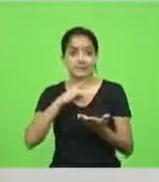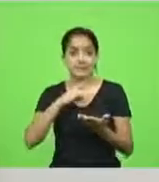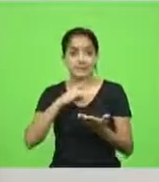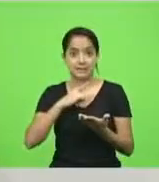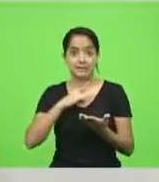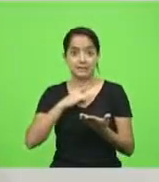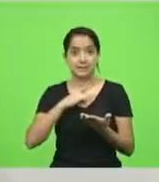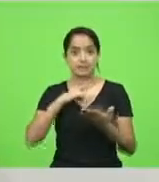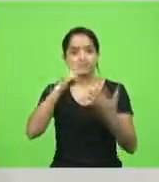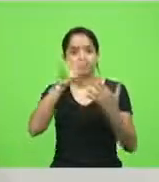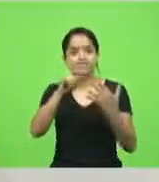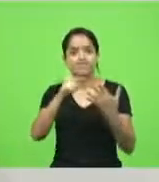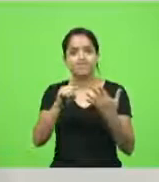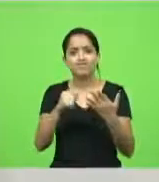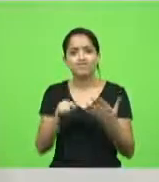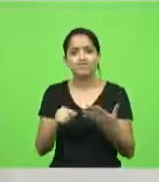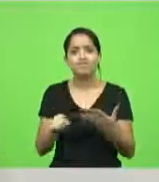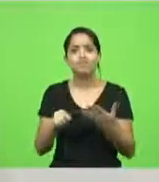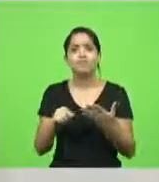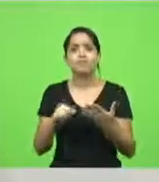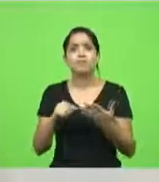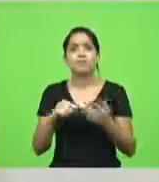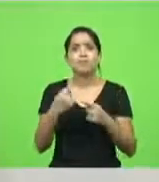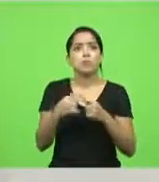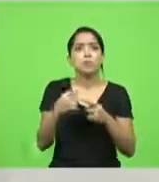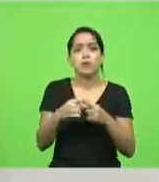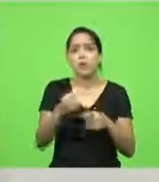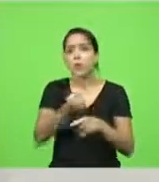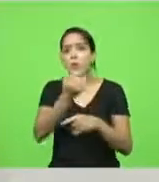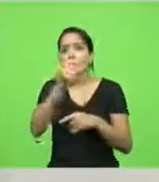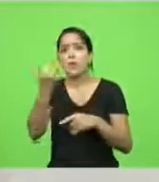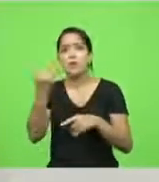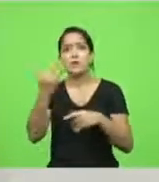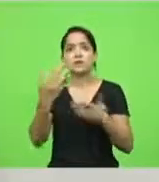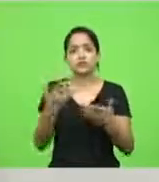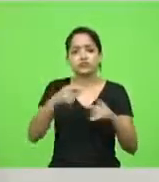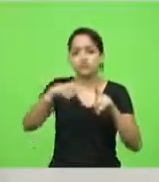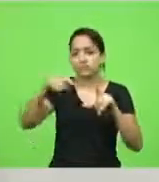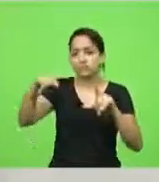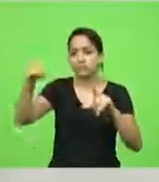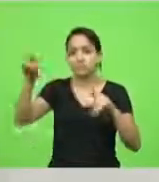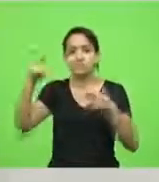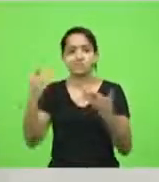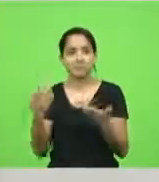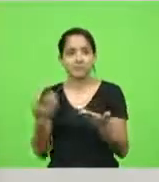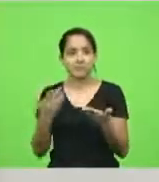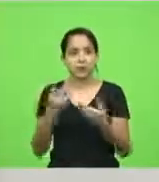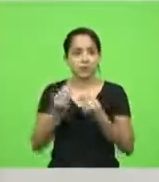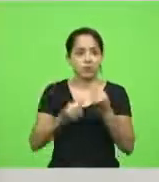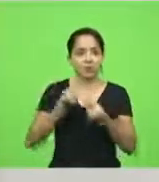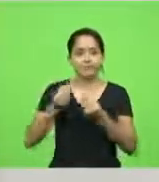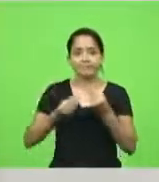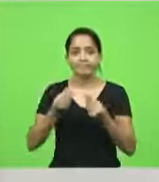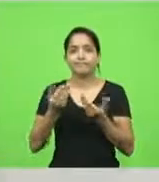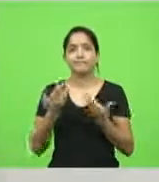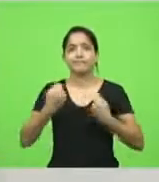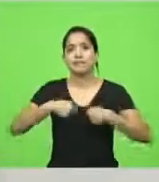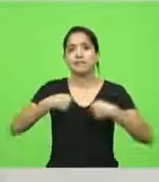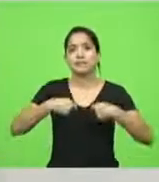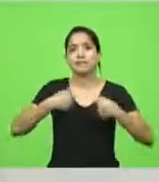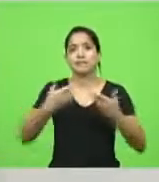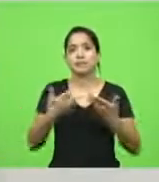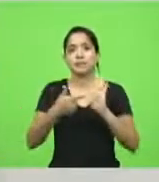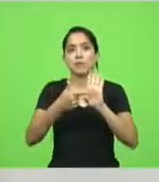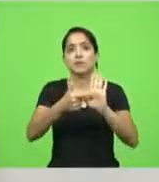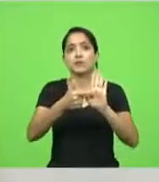motivo, um número, uma estatística, uma forma de que